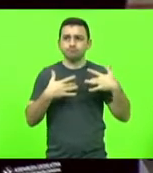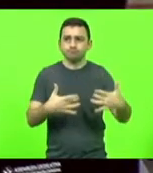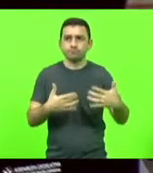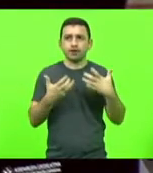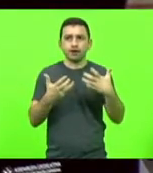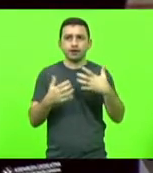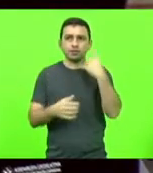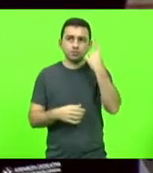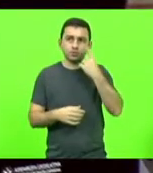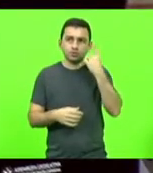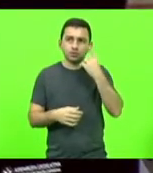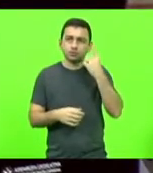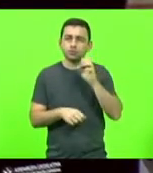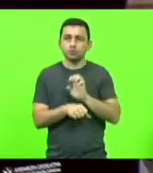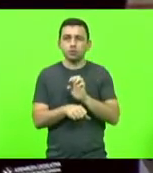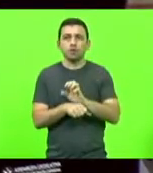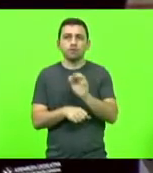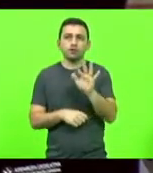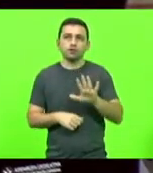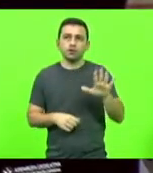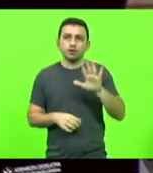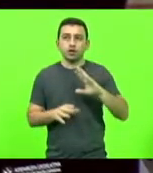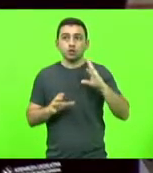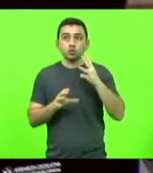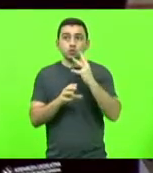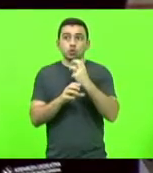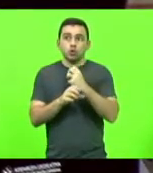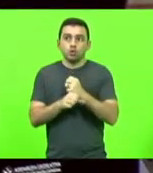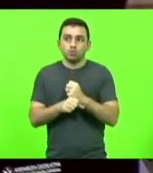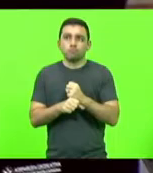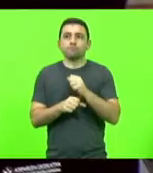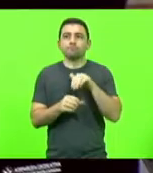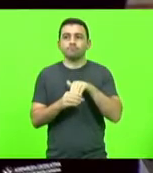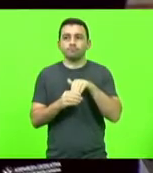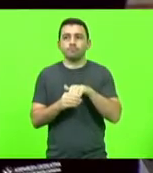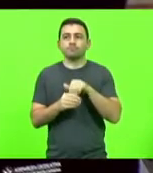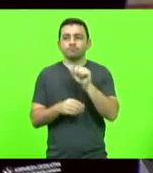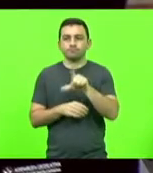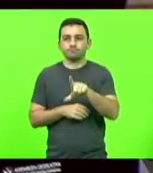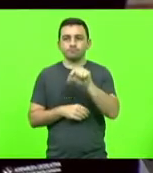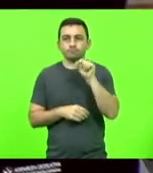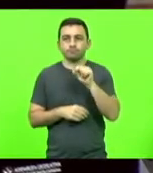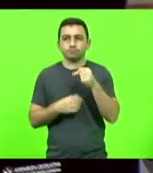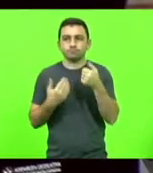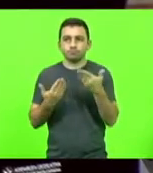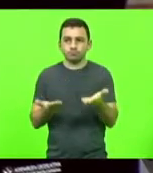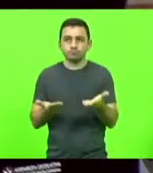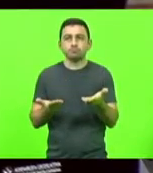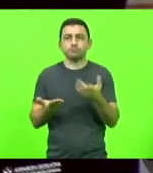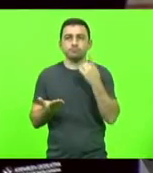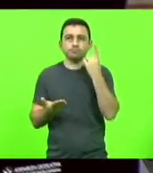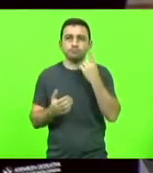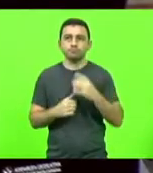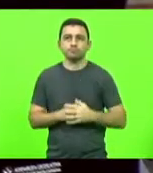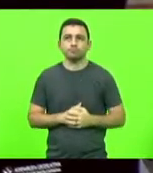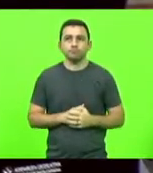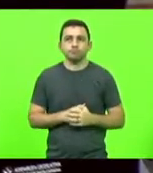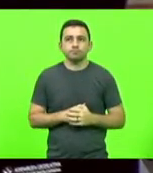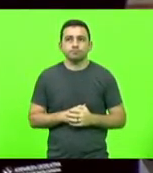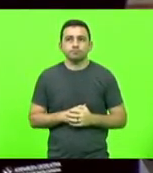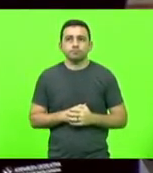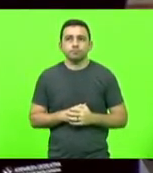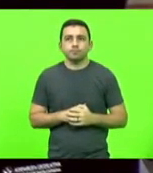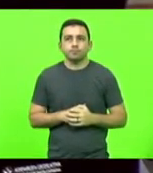estadual, federal, e a soma desses votos que elege o número de deputados. Então, o fato... Terá mais 30